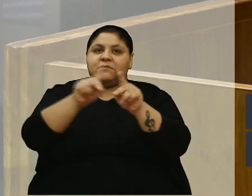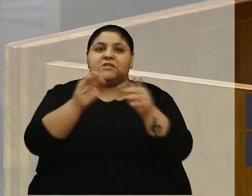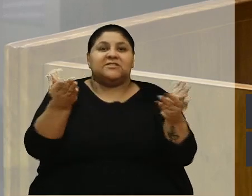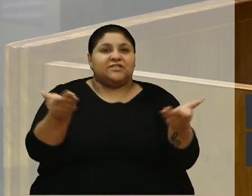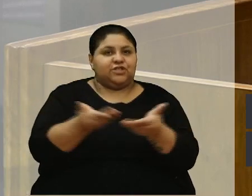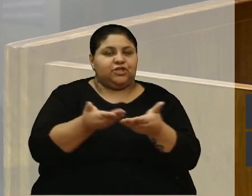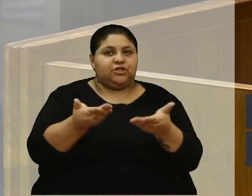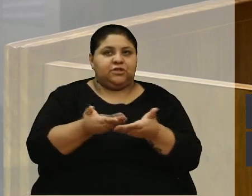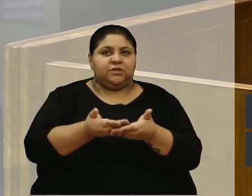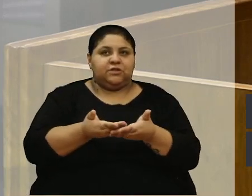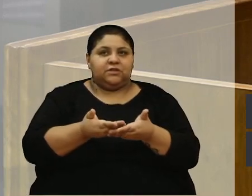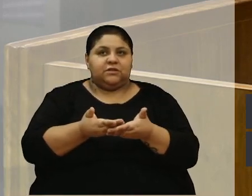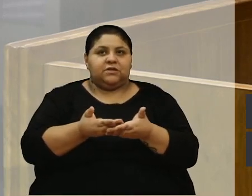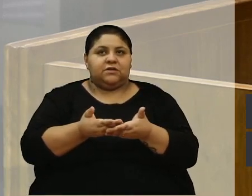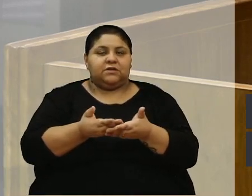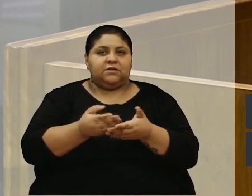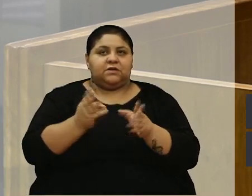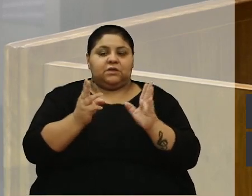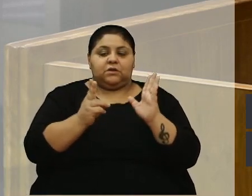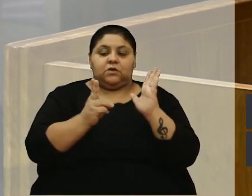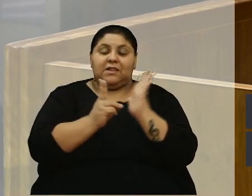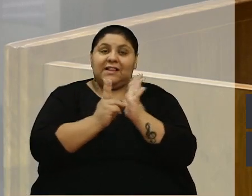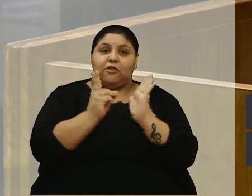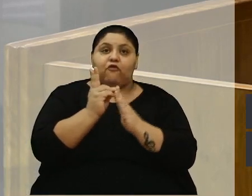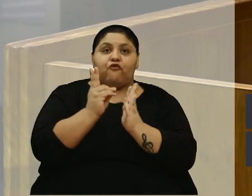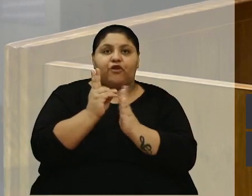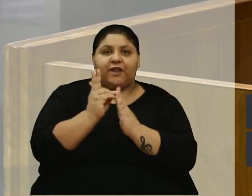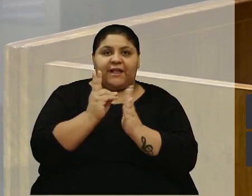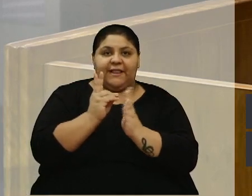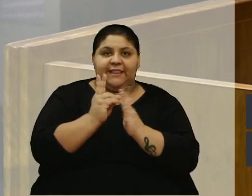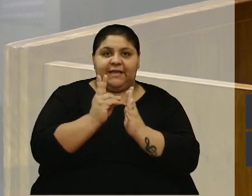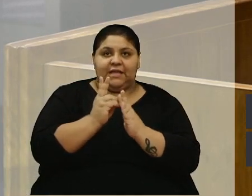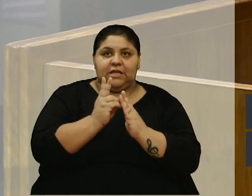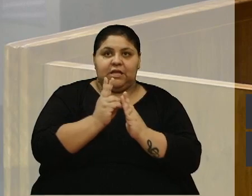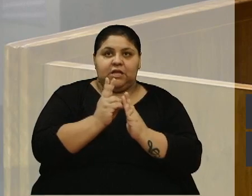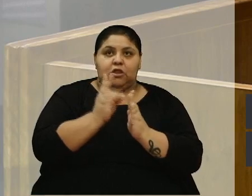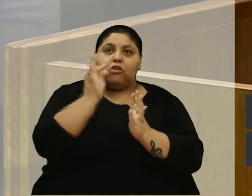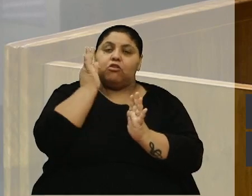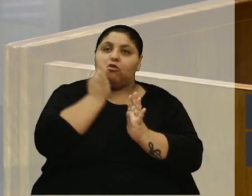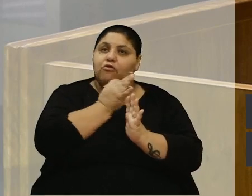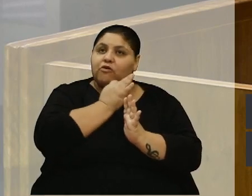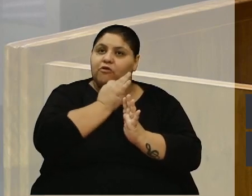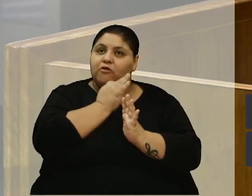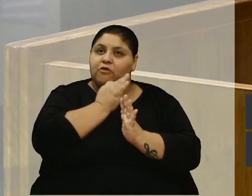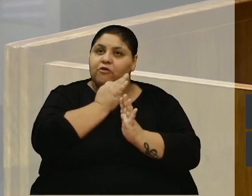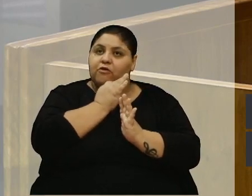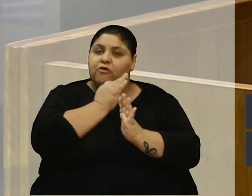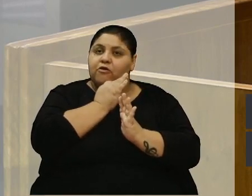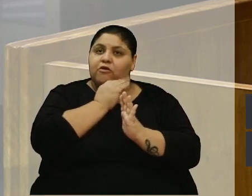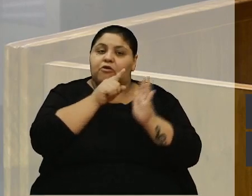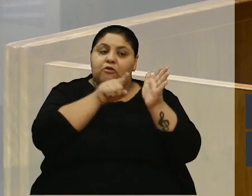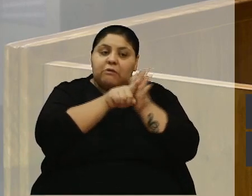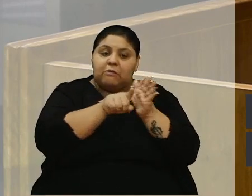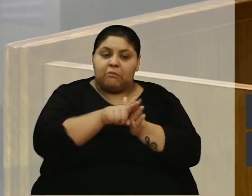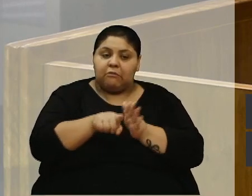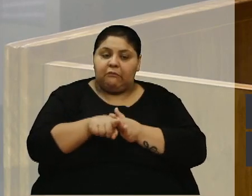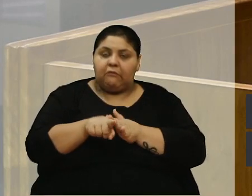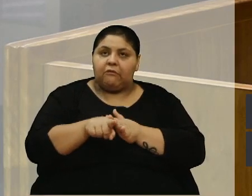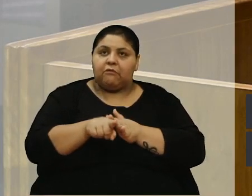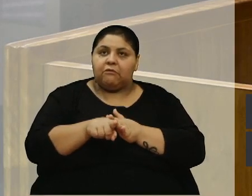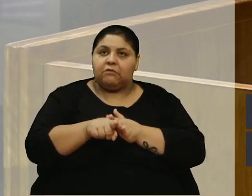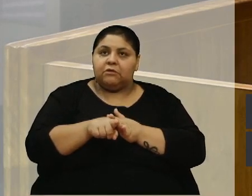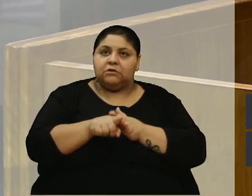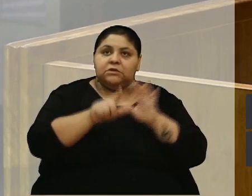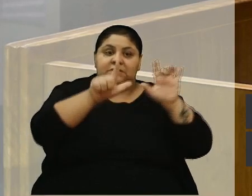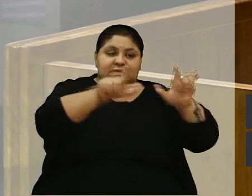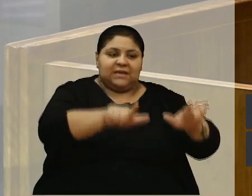que lá na aldeia de Forqueta está sendo, vai ser contratado um estudo para analisar se aquela aldeia